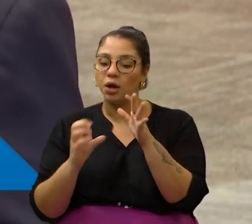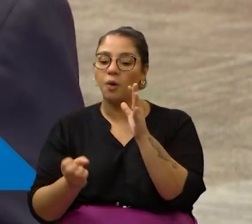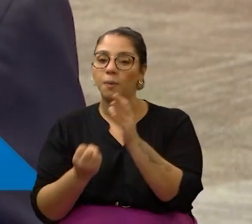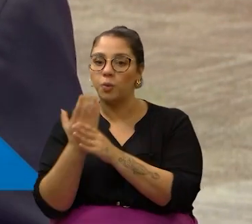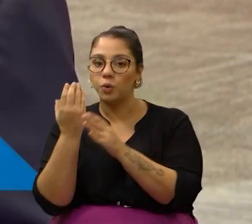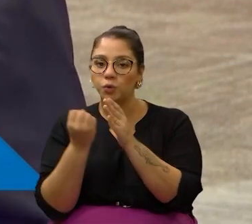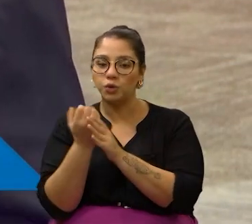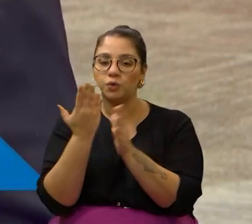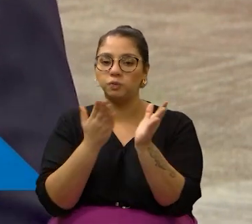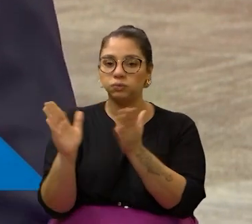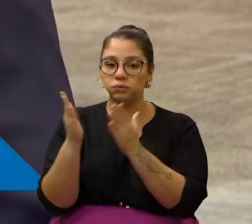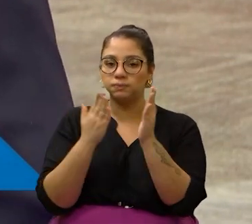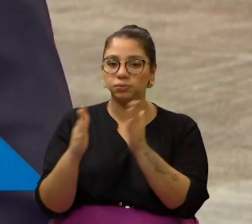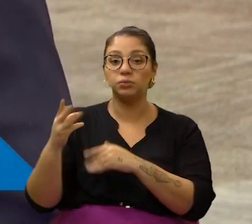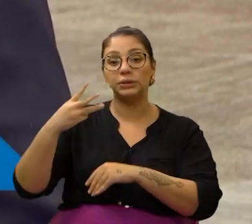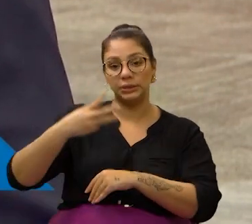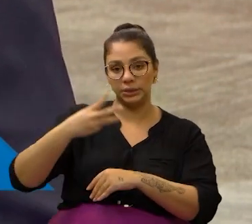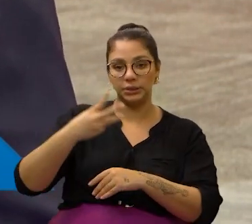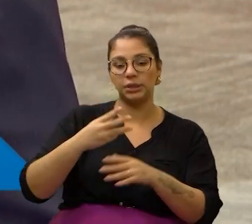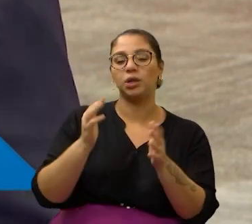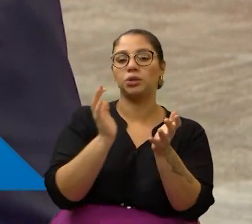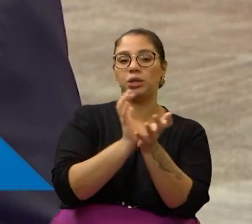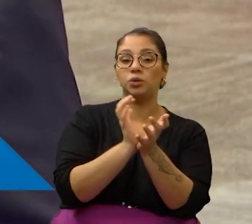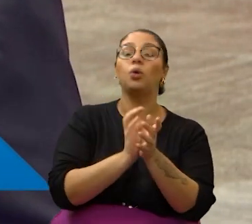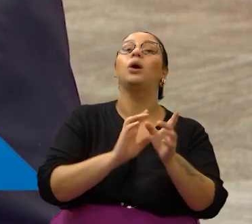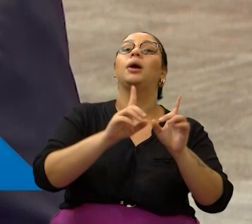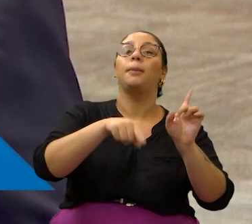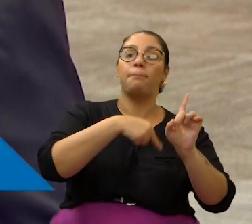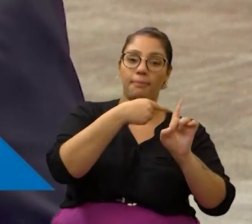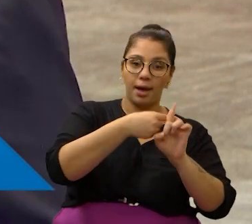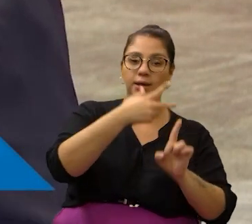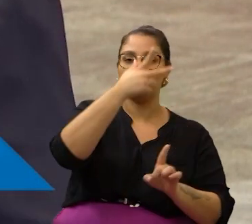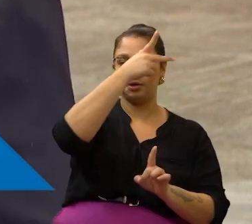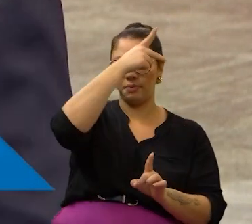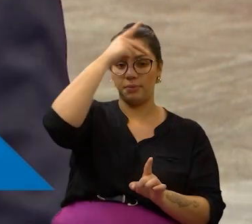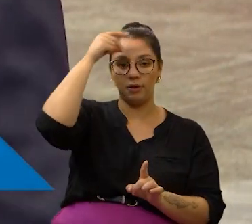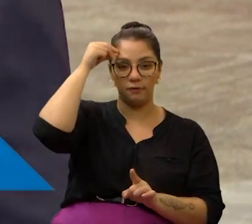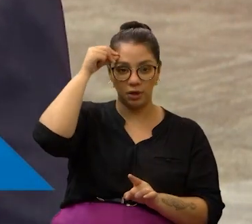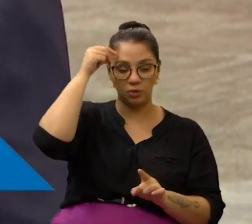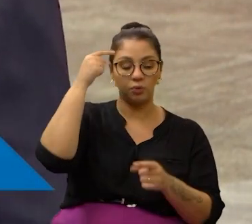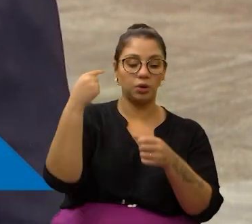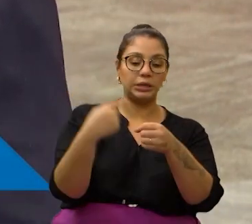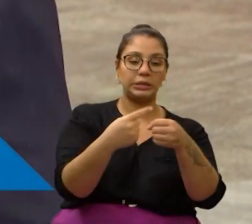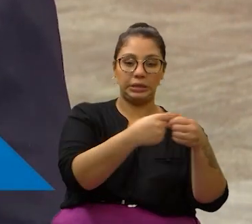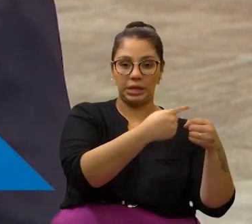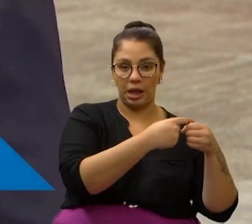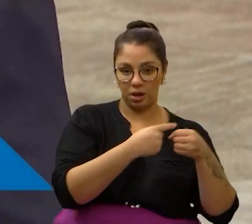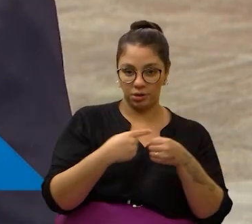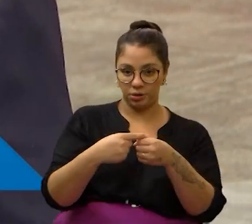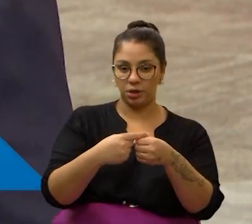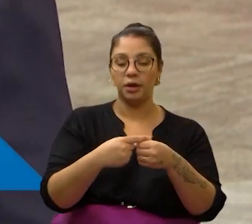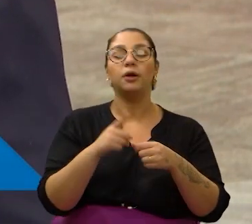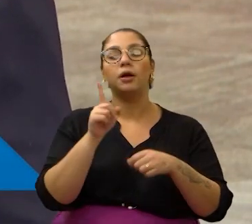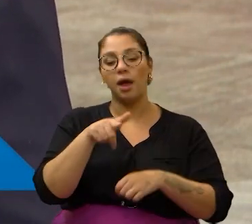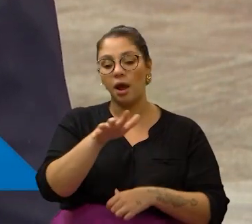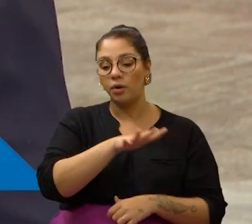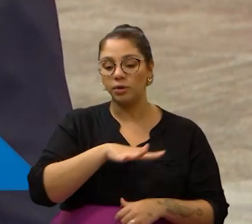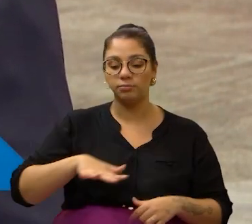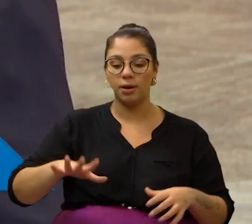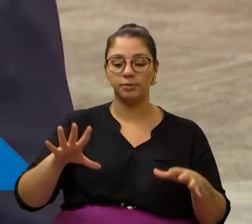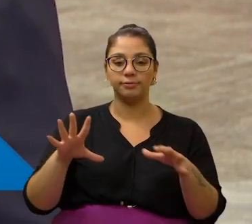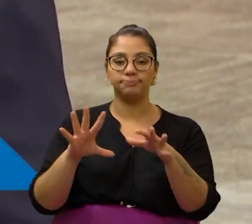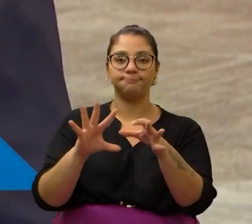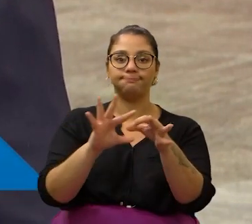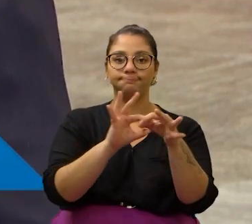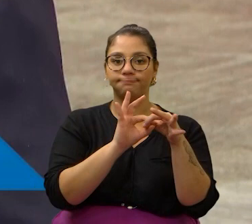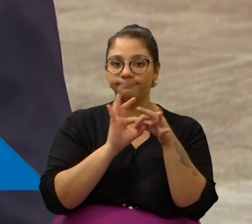setor produtivo, o terceiro setor e também as prefeituras da região metropolitana de Campinas. Portanto, é